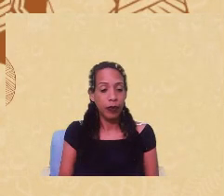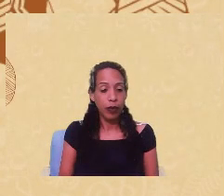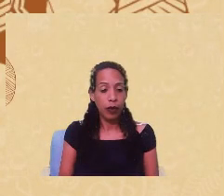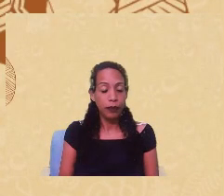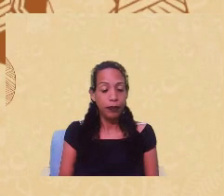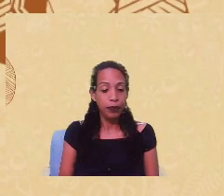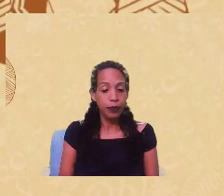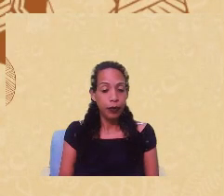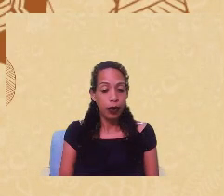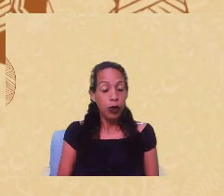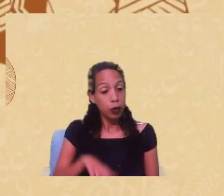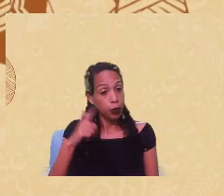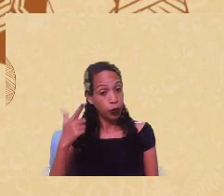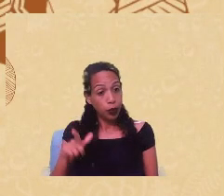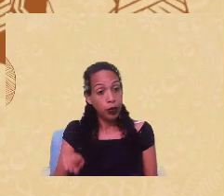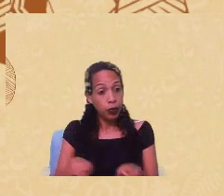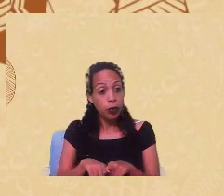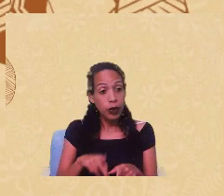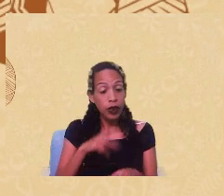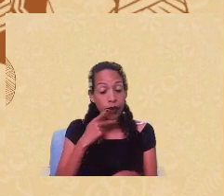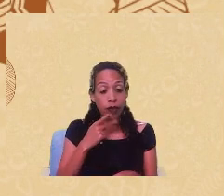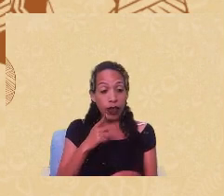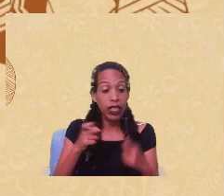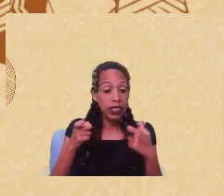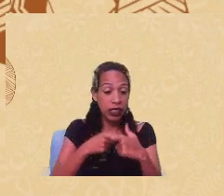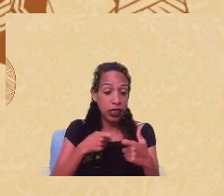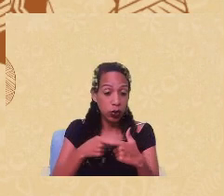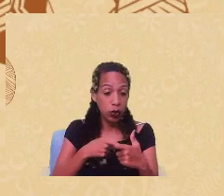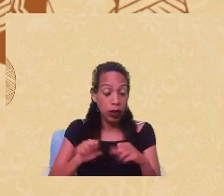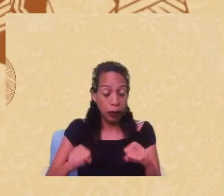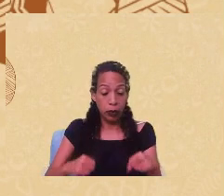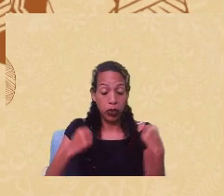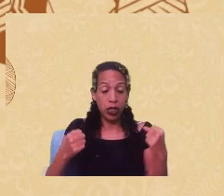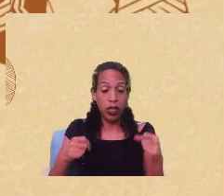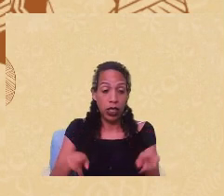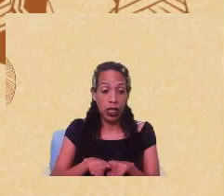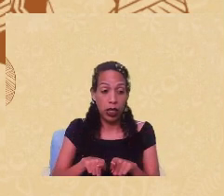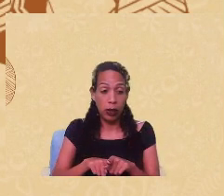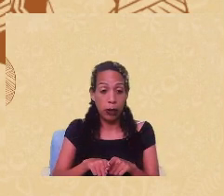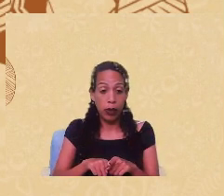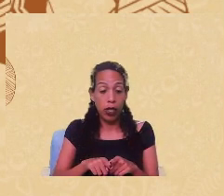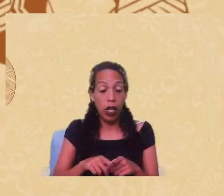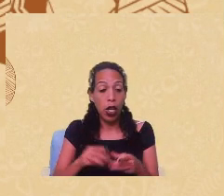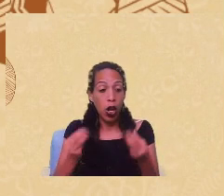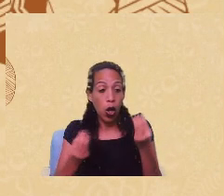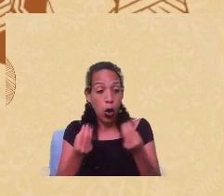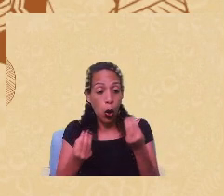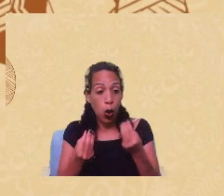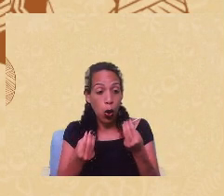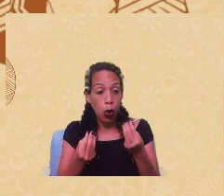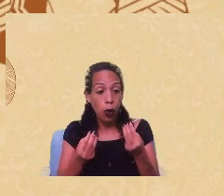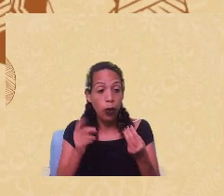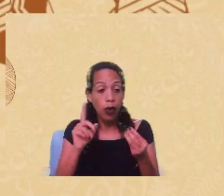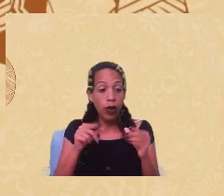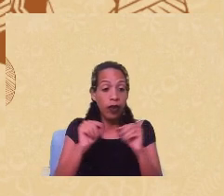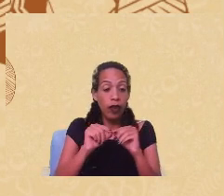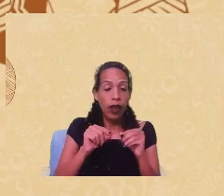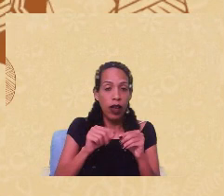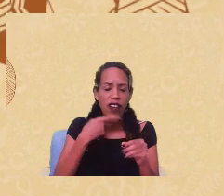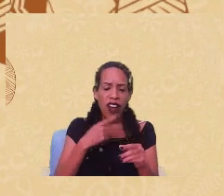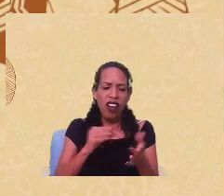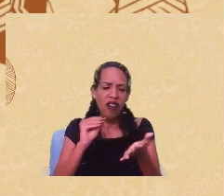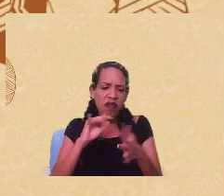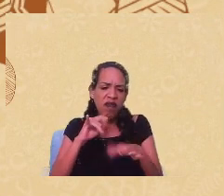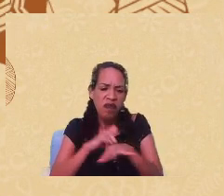Um outro ponto é admitir a sexualidade e a potencialidade reprodutiva como campo de atuação. A ausência de formação e